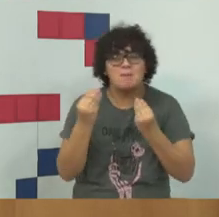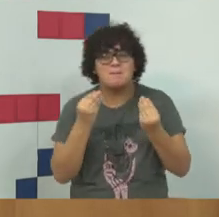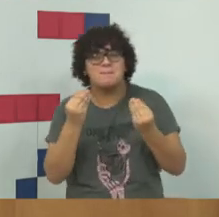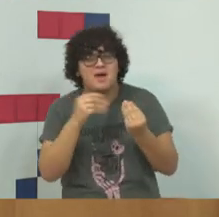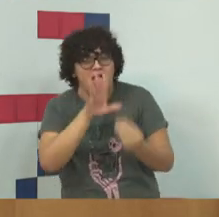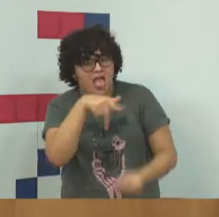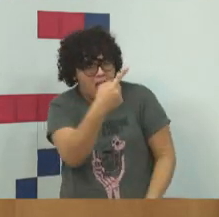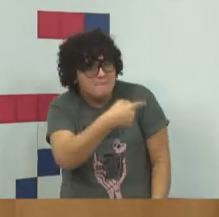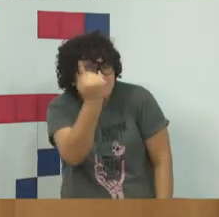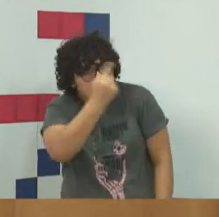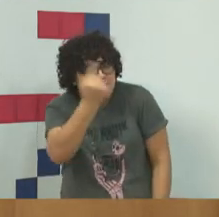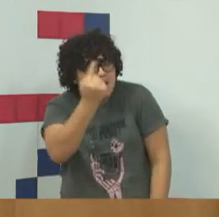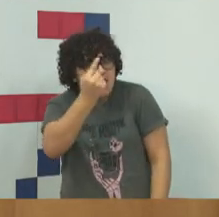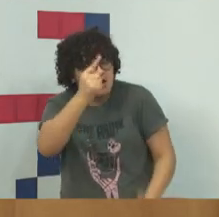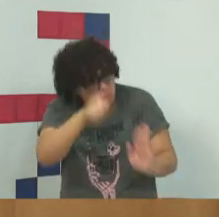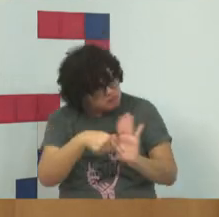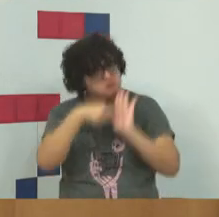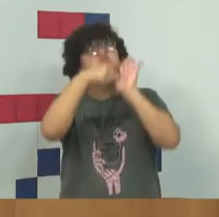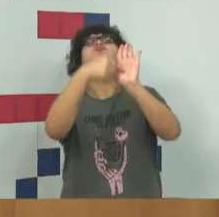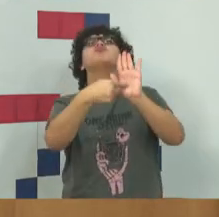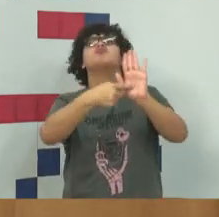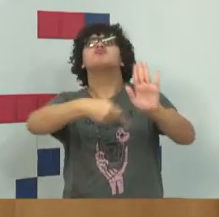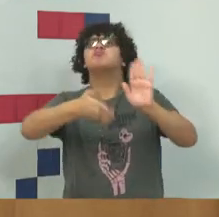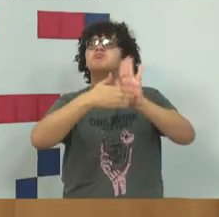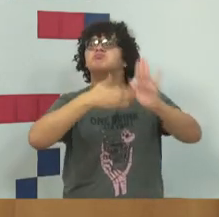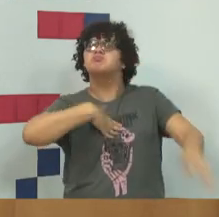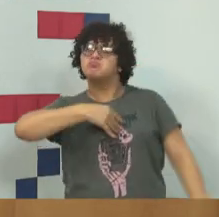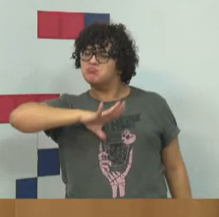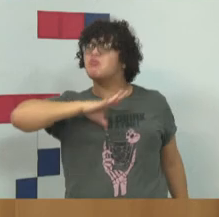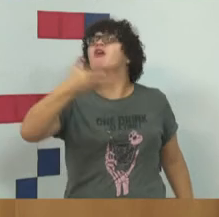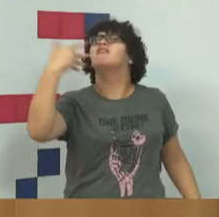foi o primeiro a levantar a questão da fake news nas eleições.